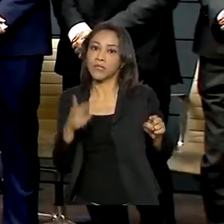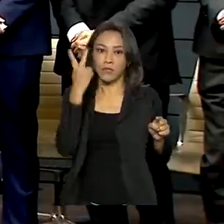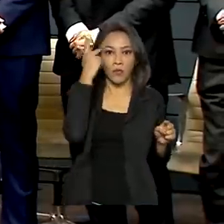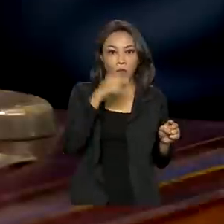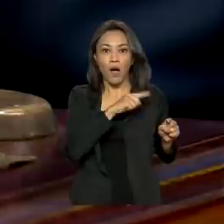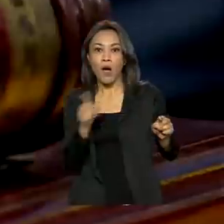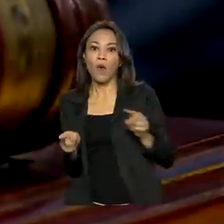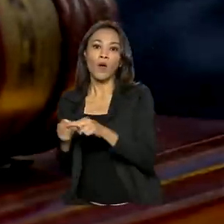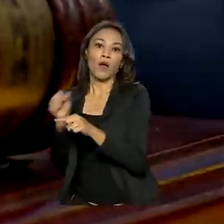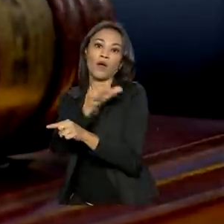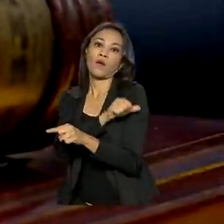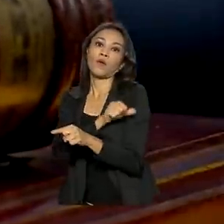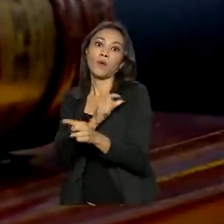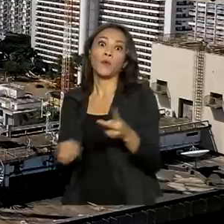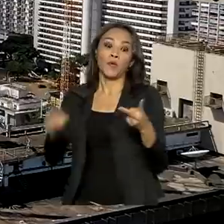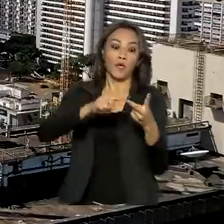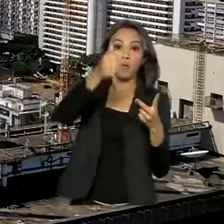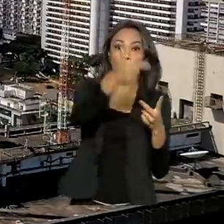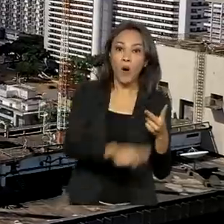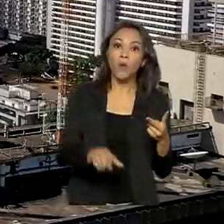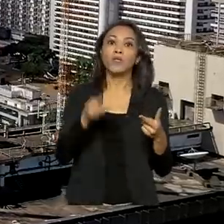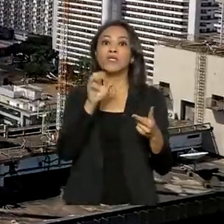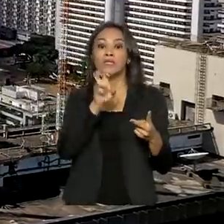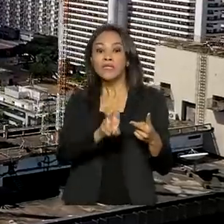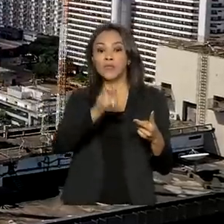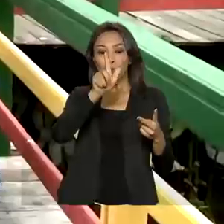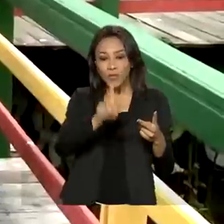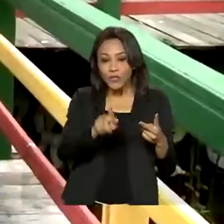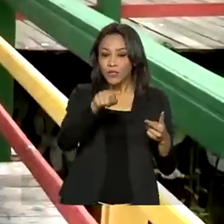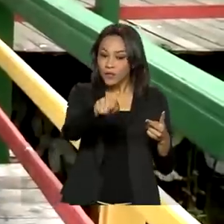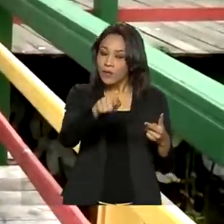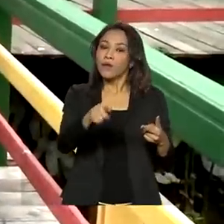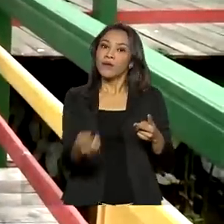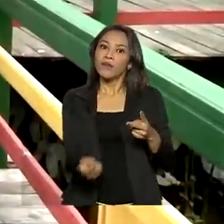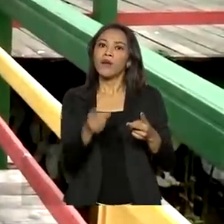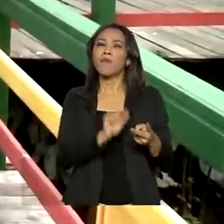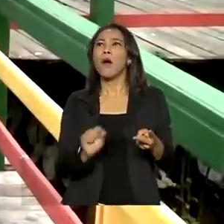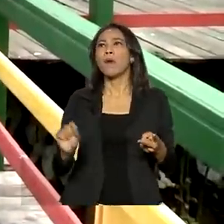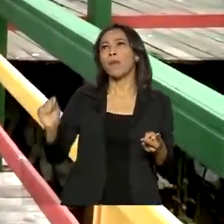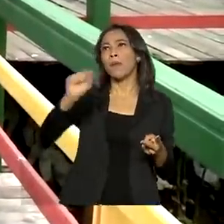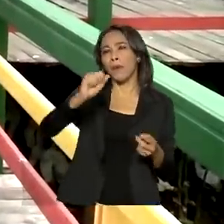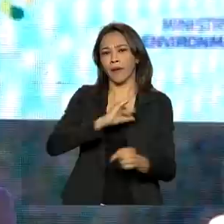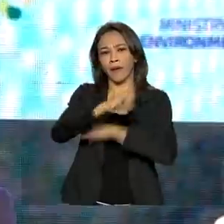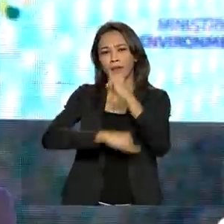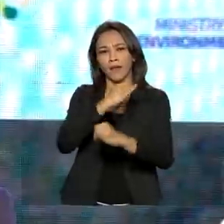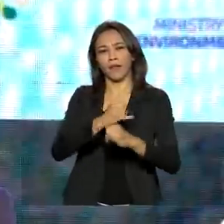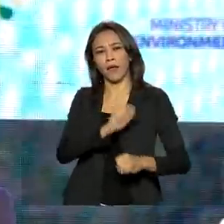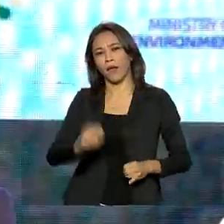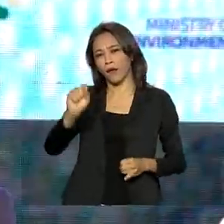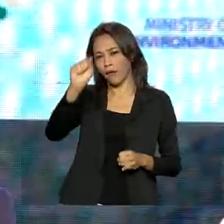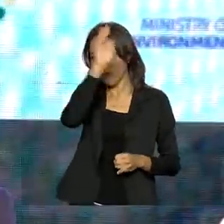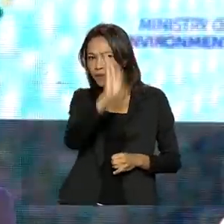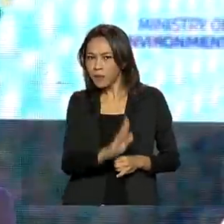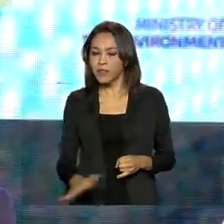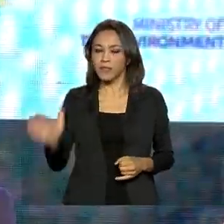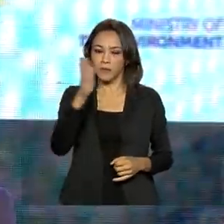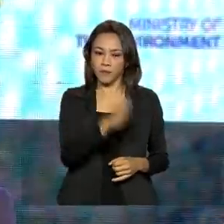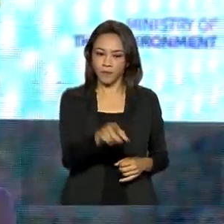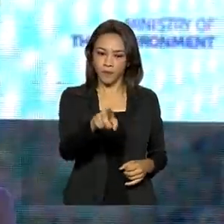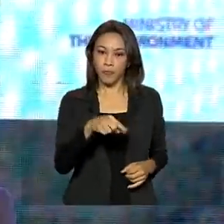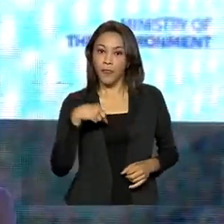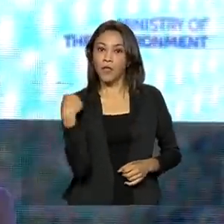implantação do 5G, que vai levar internet veloz para todos os cantos do país. Nós temos consciência da